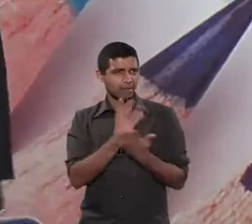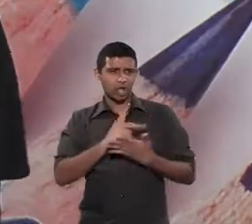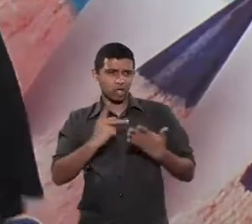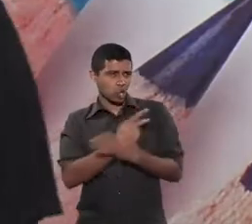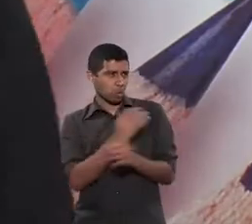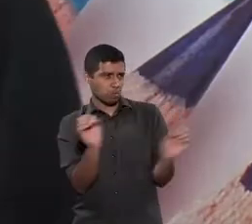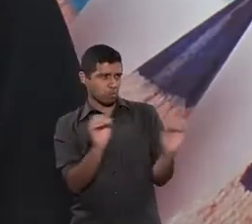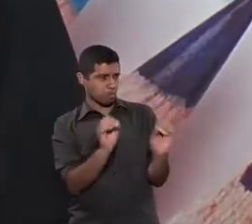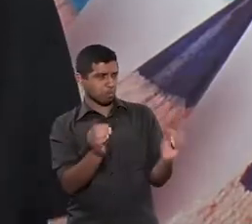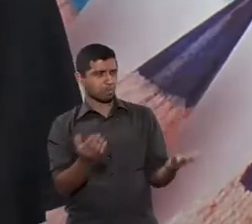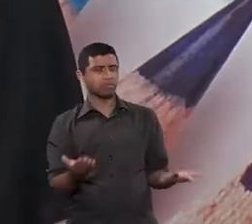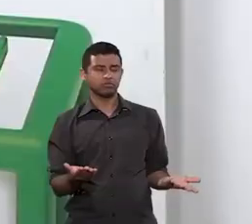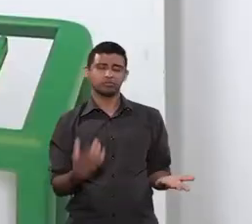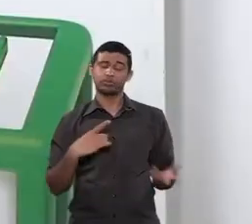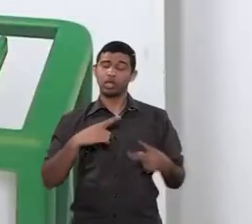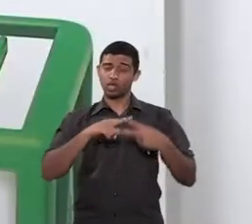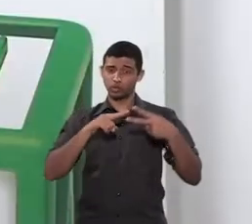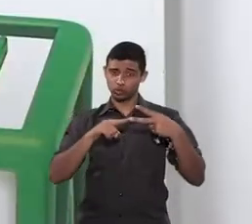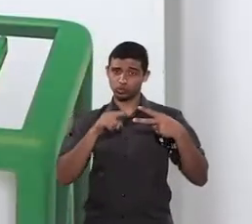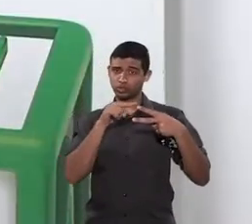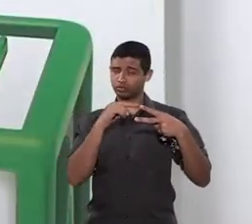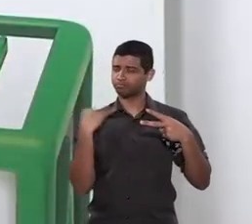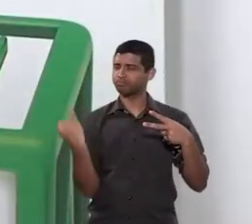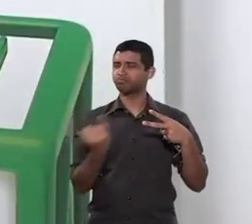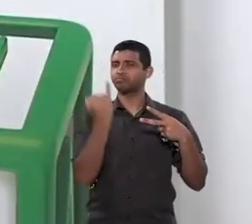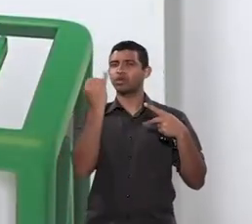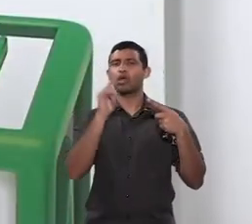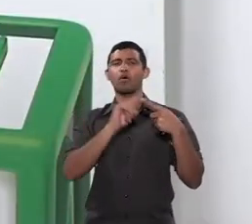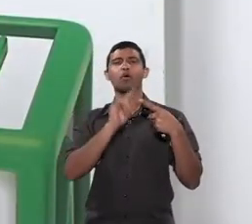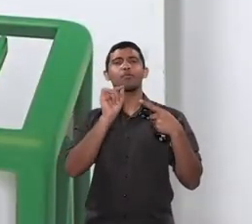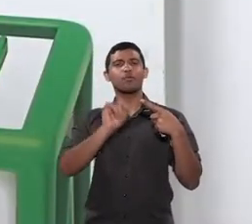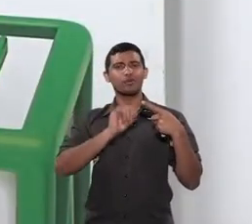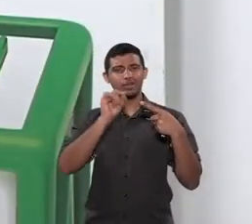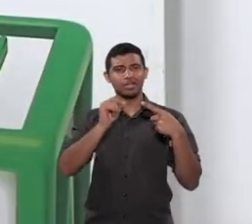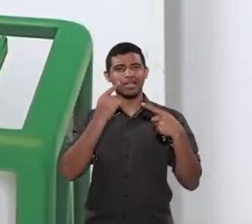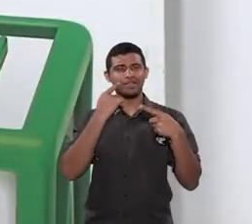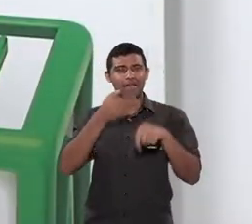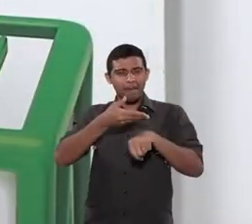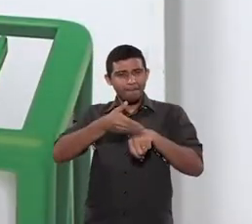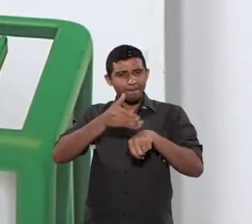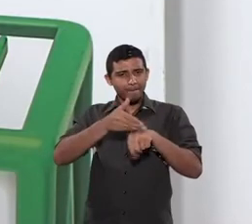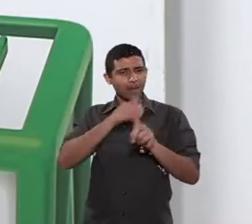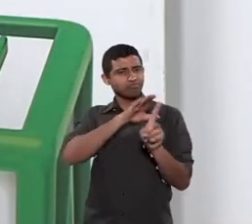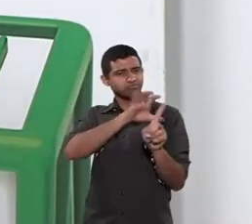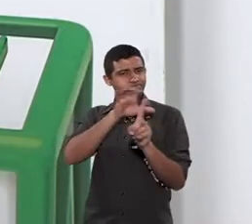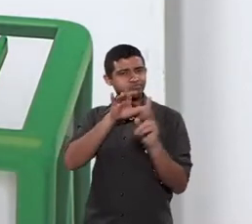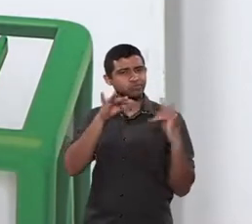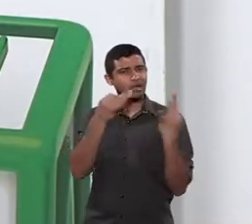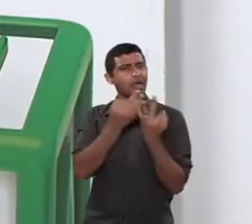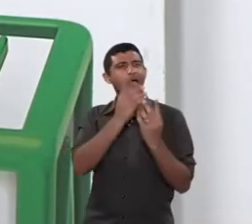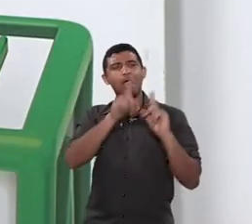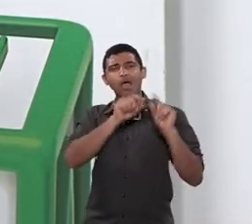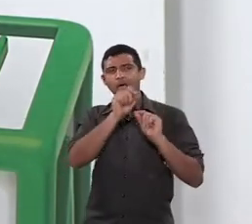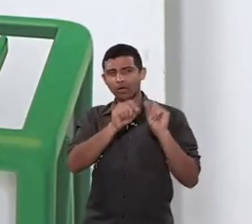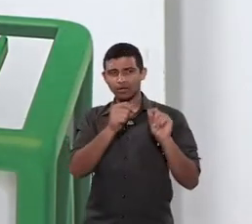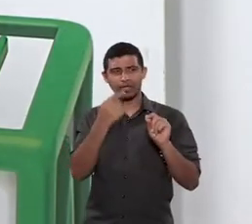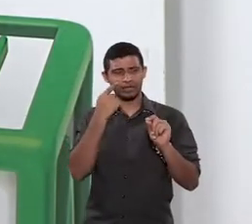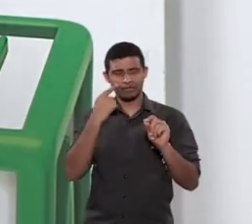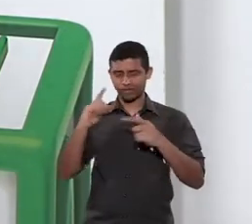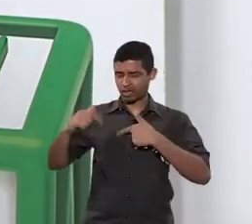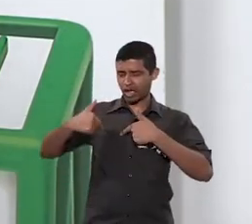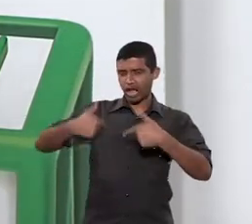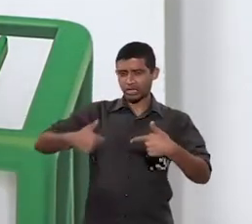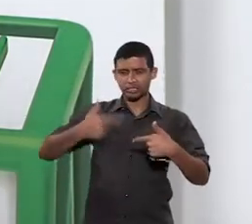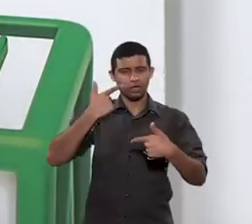não está ocorrendo? Duas coisas são importantes de destacar, que uma é esclarecer bem o que é a prática da alienação parental. É a ação